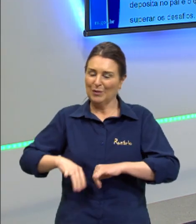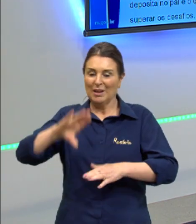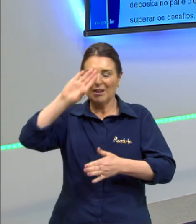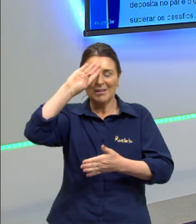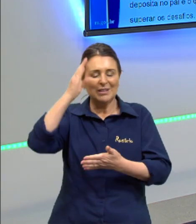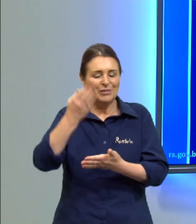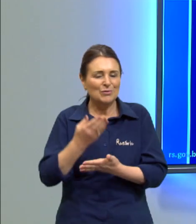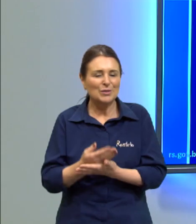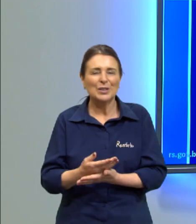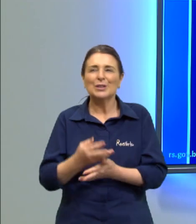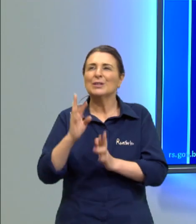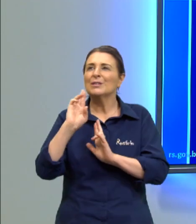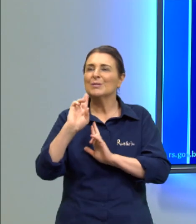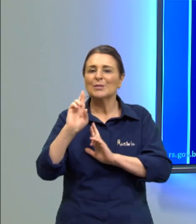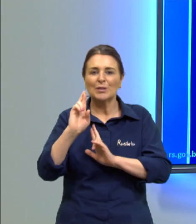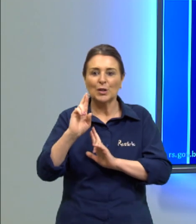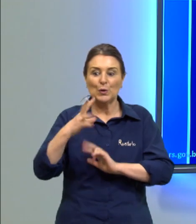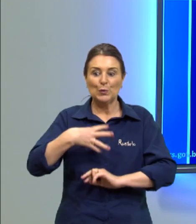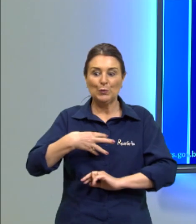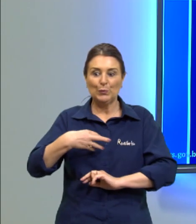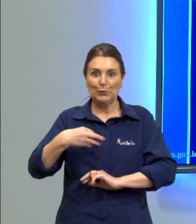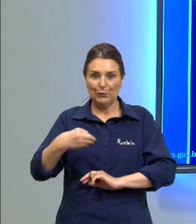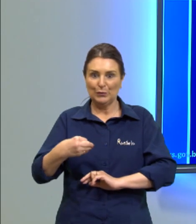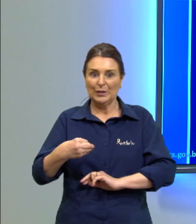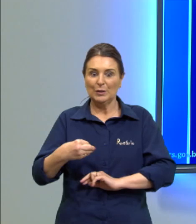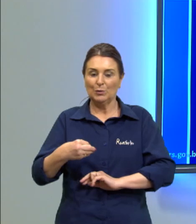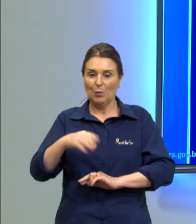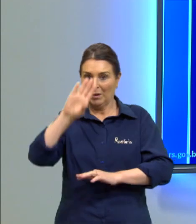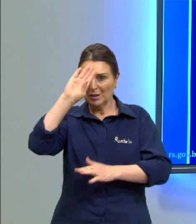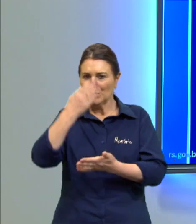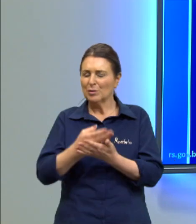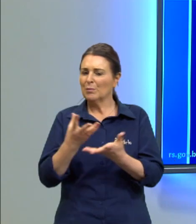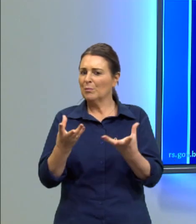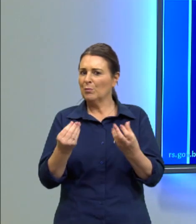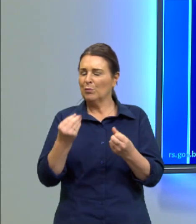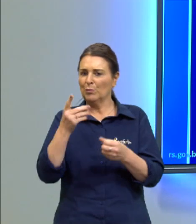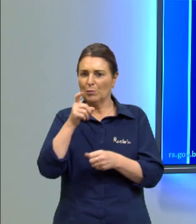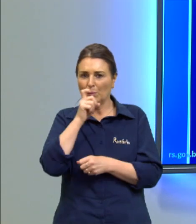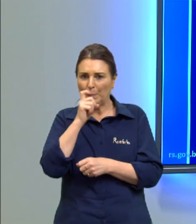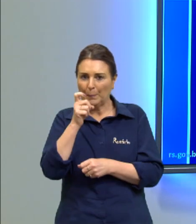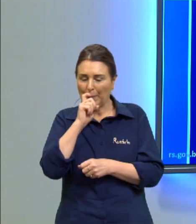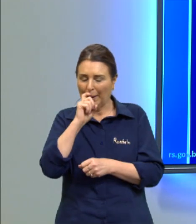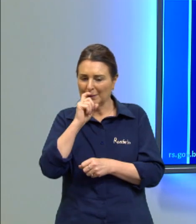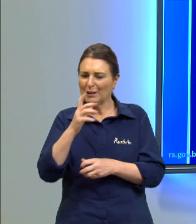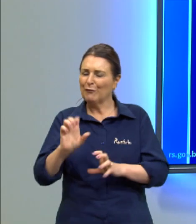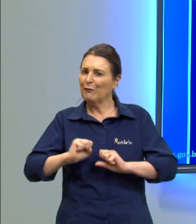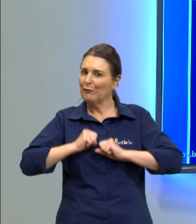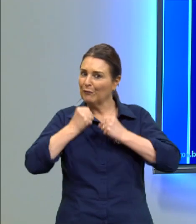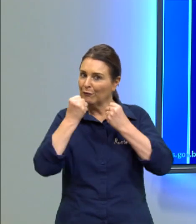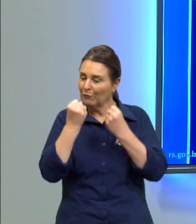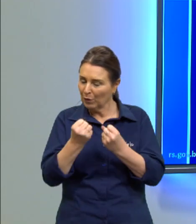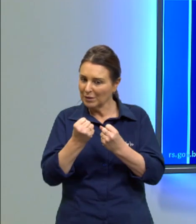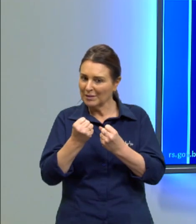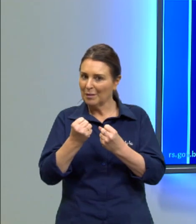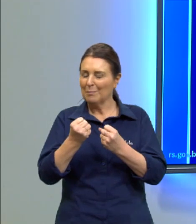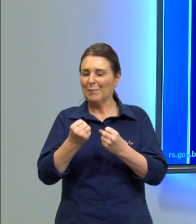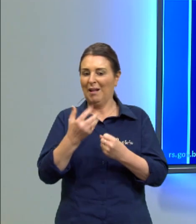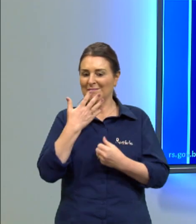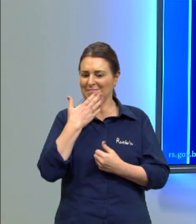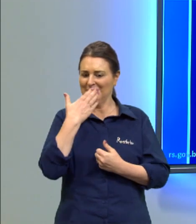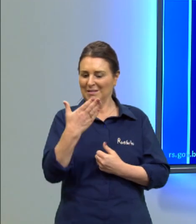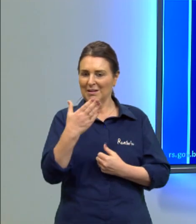as expectativas que o filho deposita no pai é o que mais lhe dá forças para superar os desafios